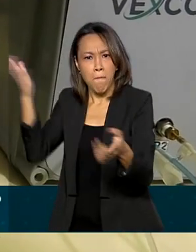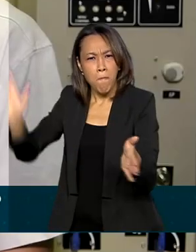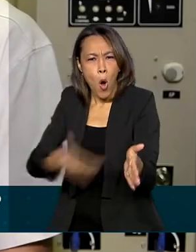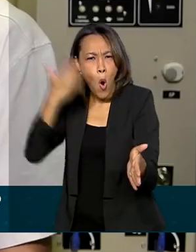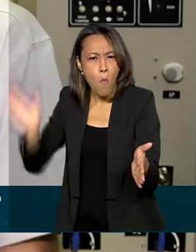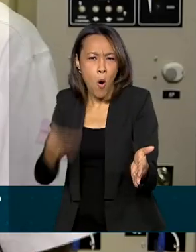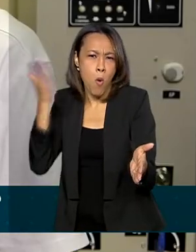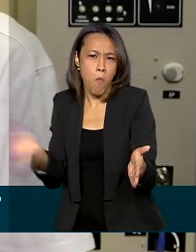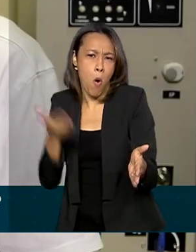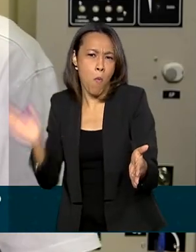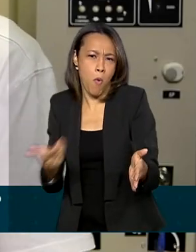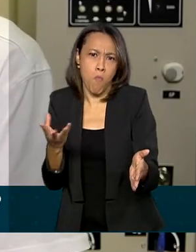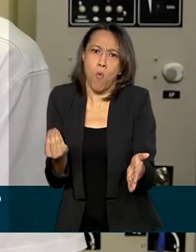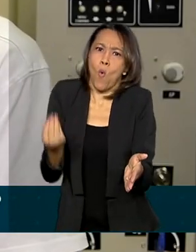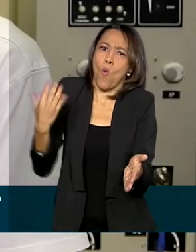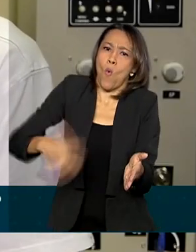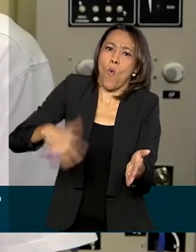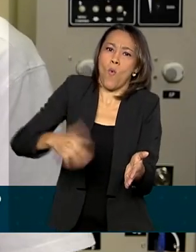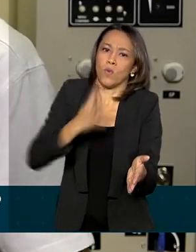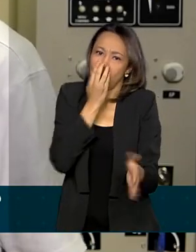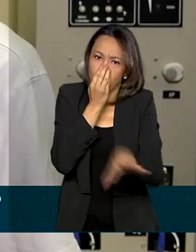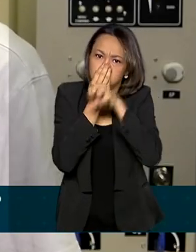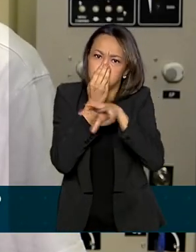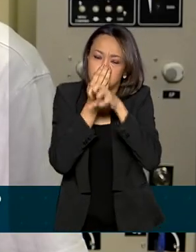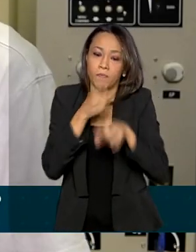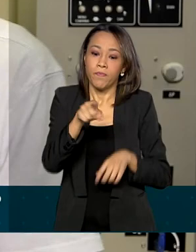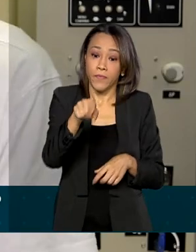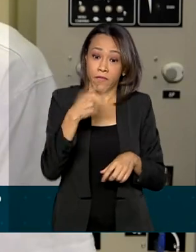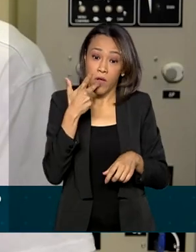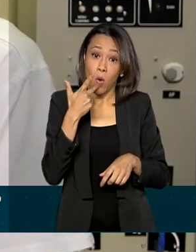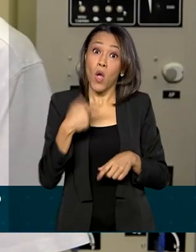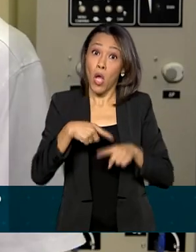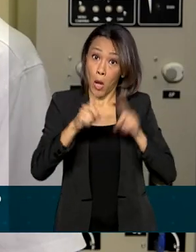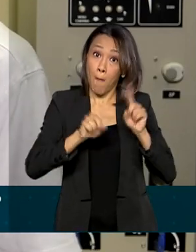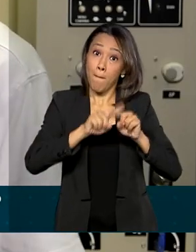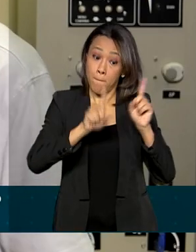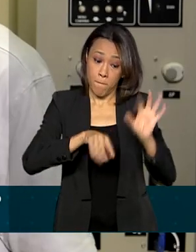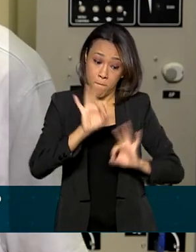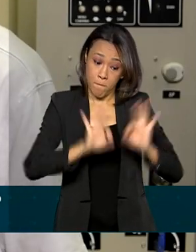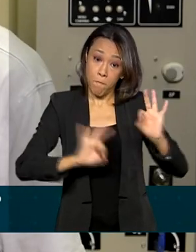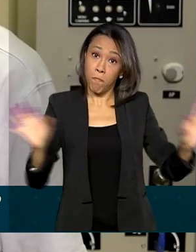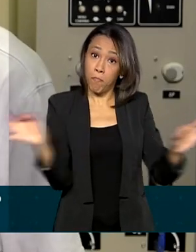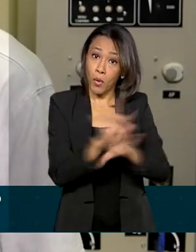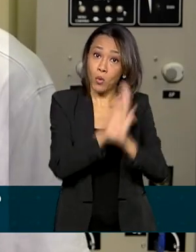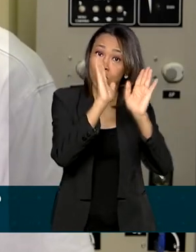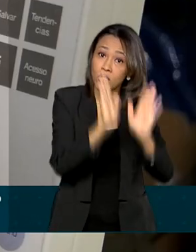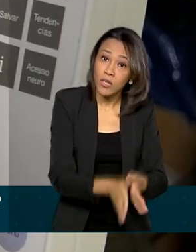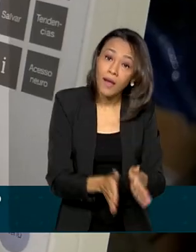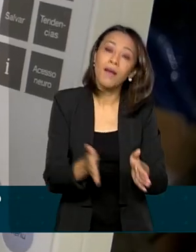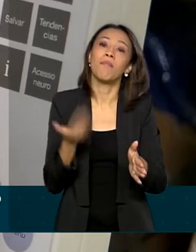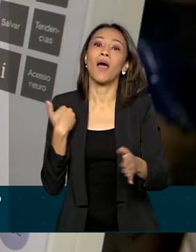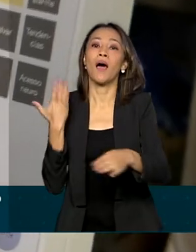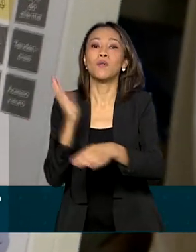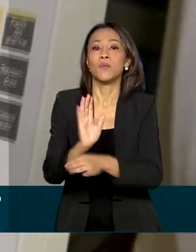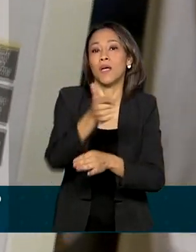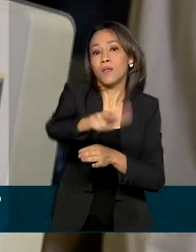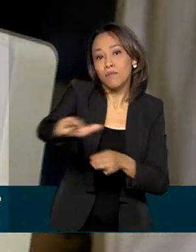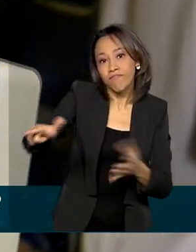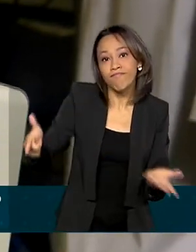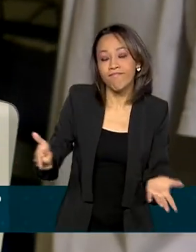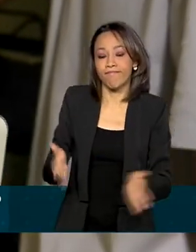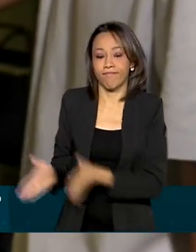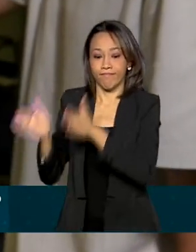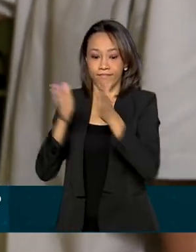escala. É um projeto que está pronto para novas emergências que possam acontecer. Além de ser uma